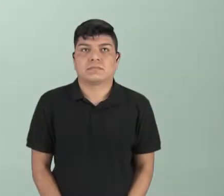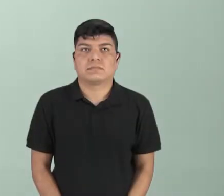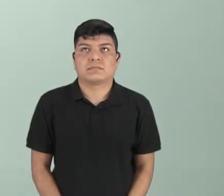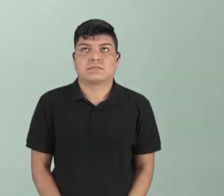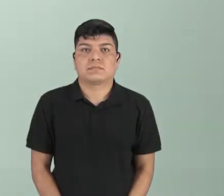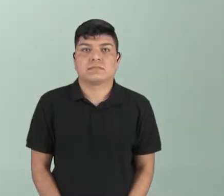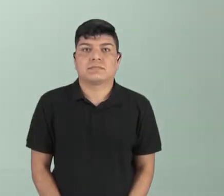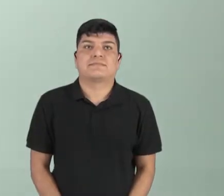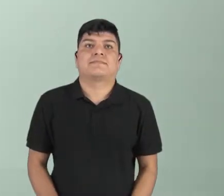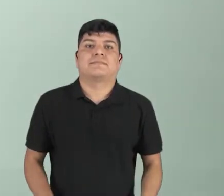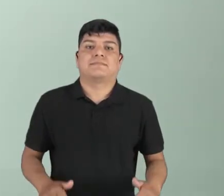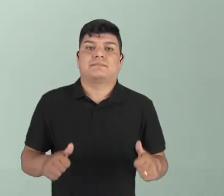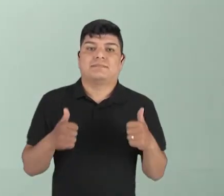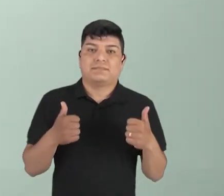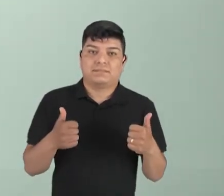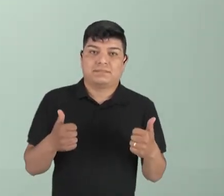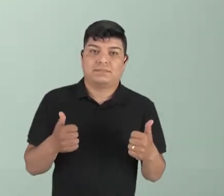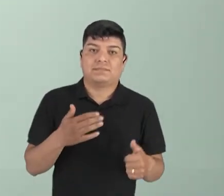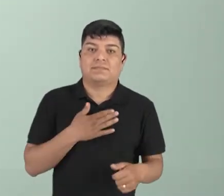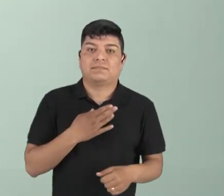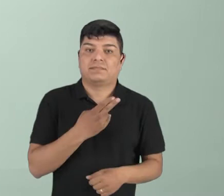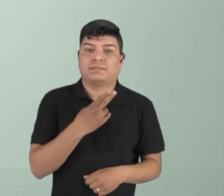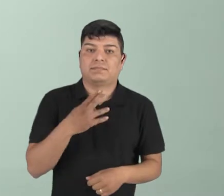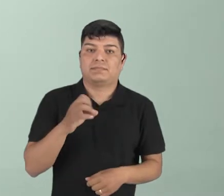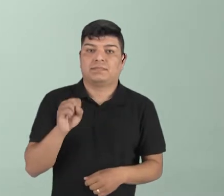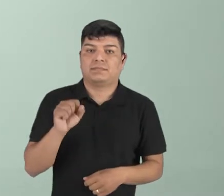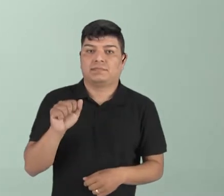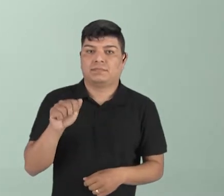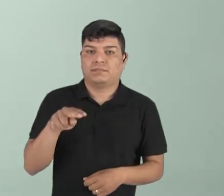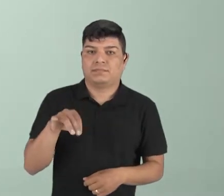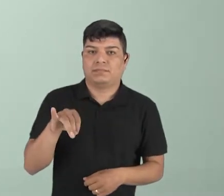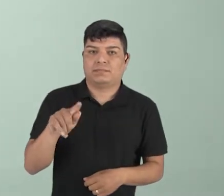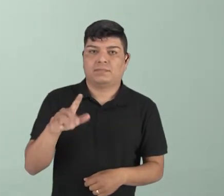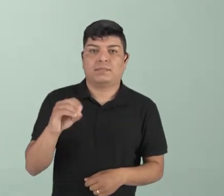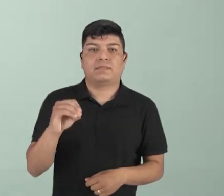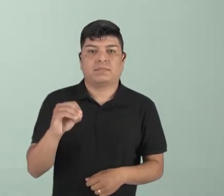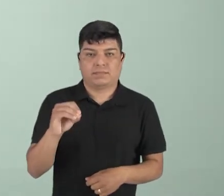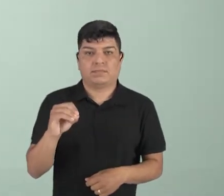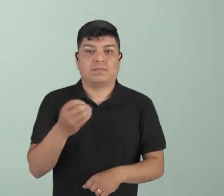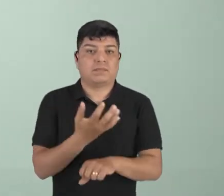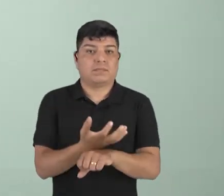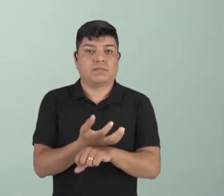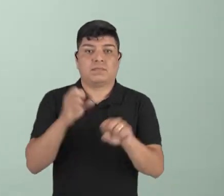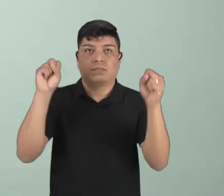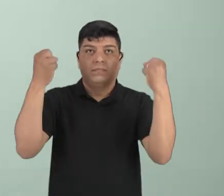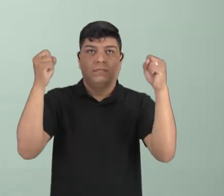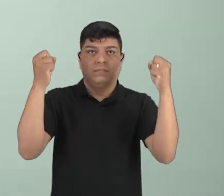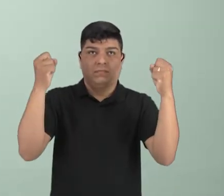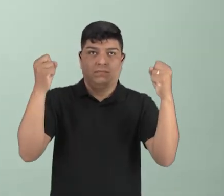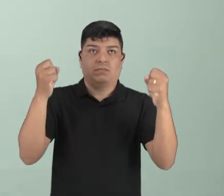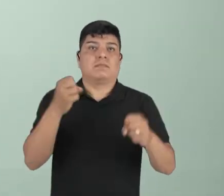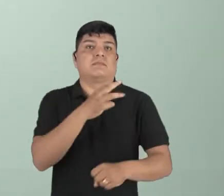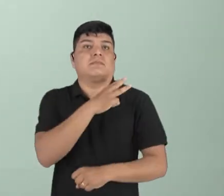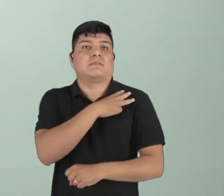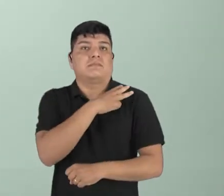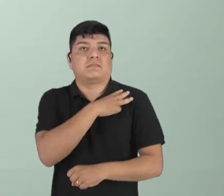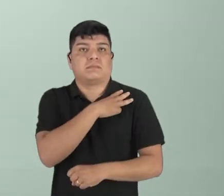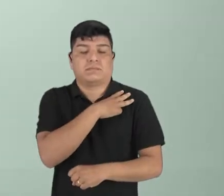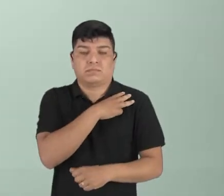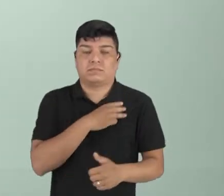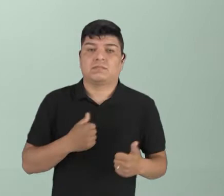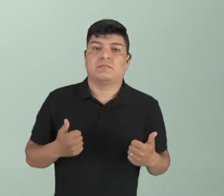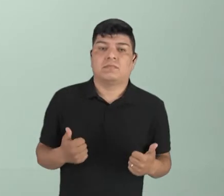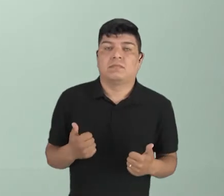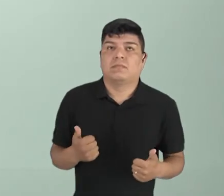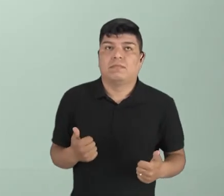Olá galerinha, aqui é o professor Santiago de Educação Física, ministro aula para as terceiras séries aqui do Ensino Médio